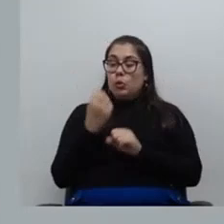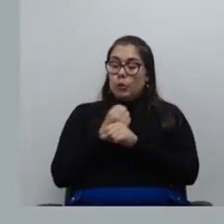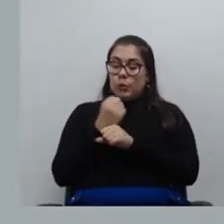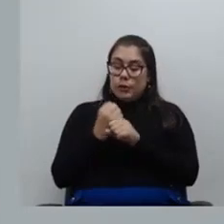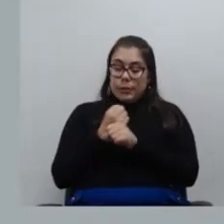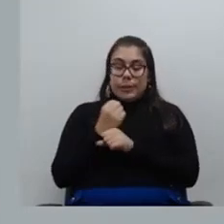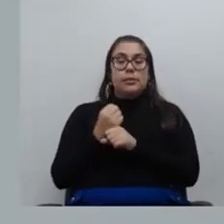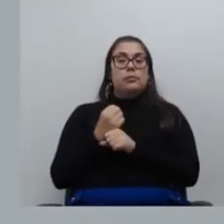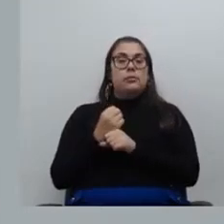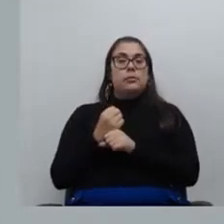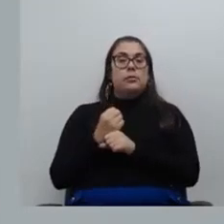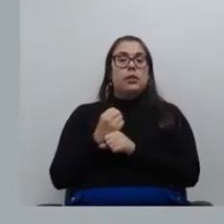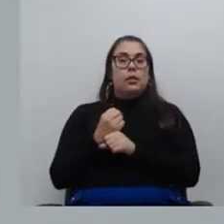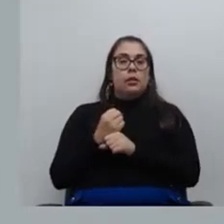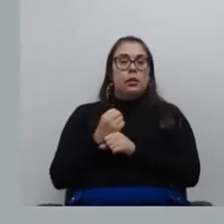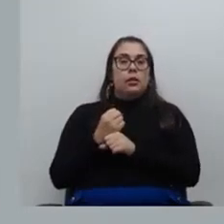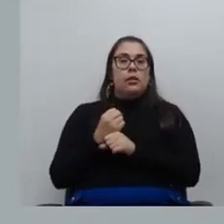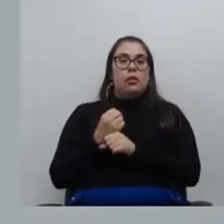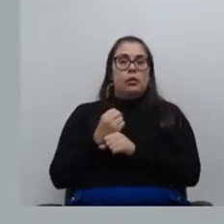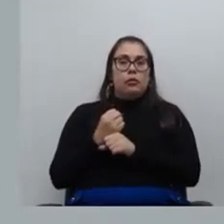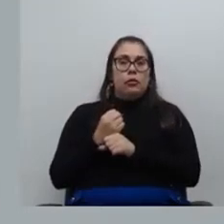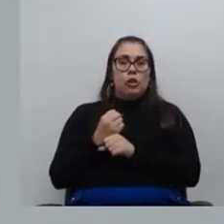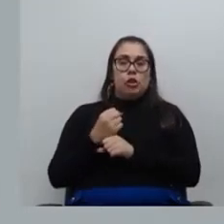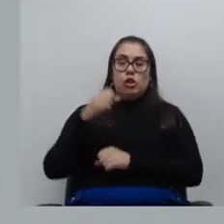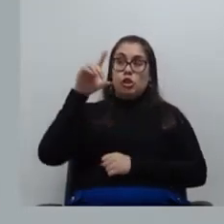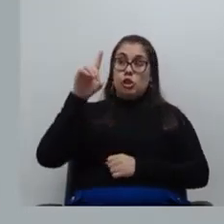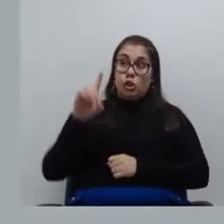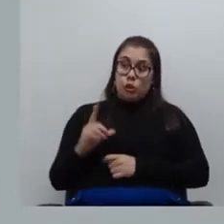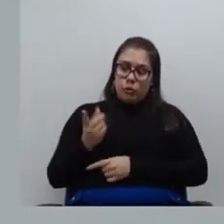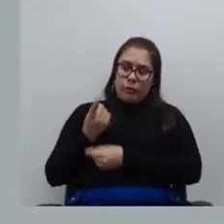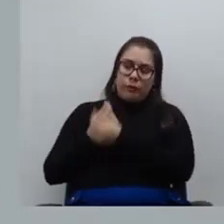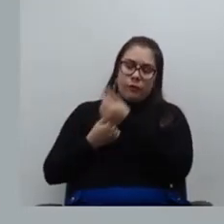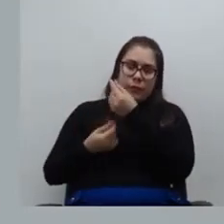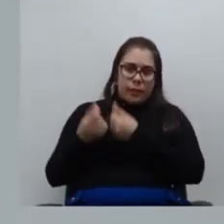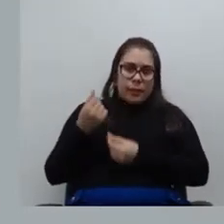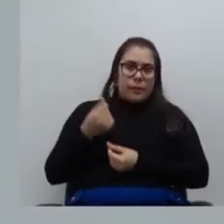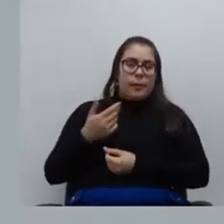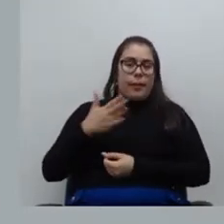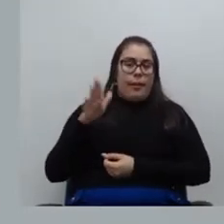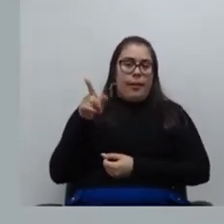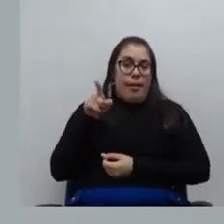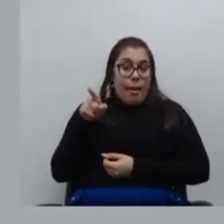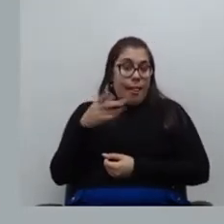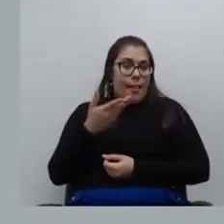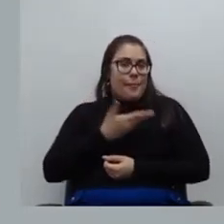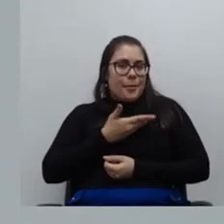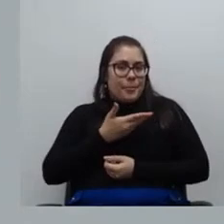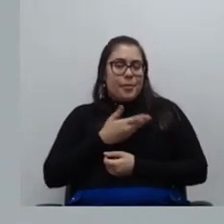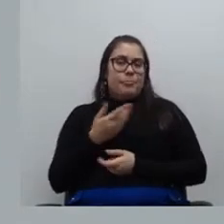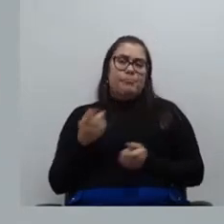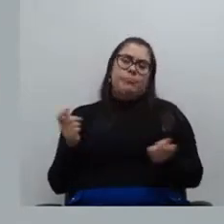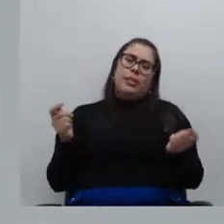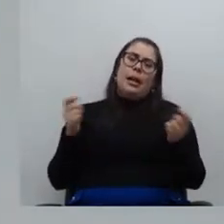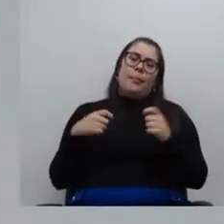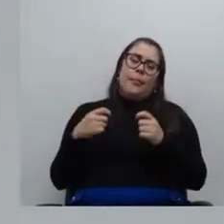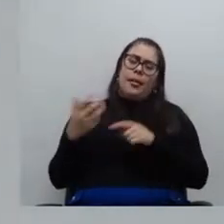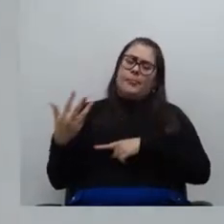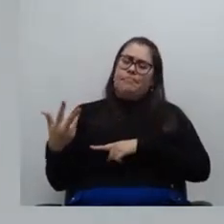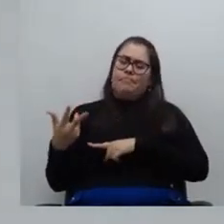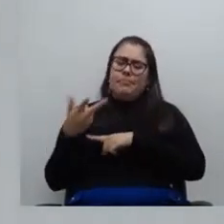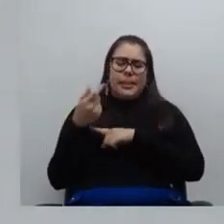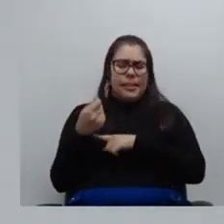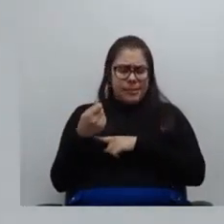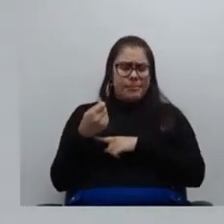em que ela foi diretora financeira sou suspeito para falar minha amiga mas mostrou toda a competência toda a habilidade